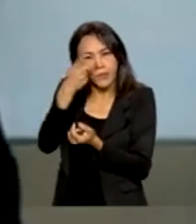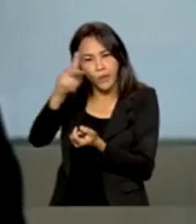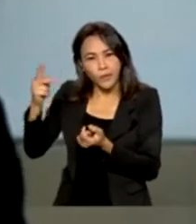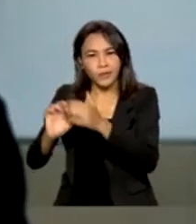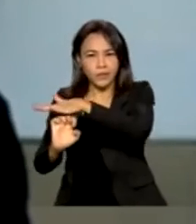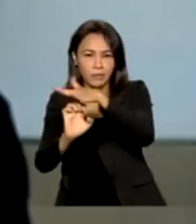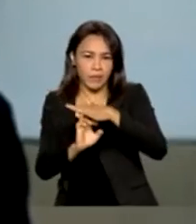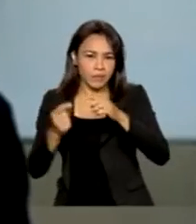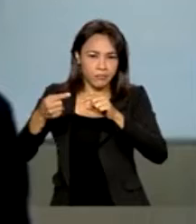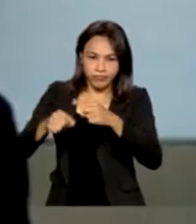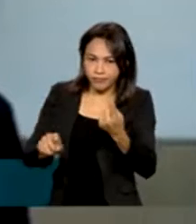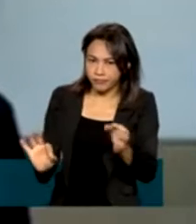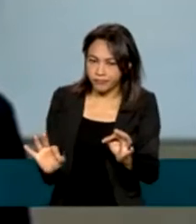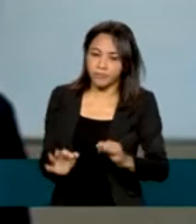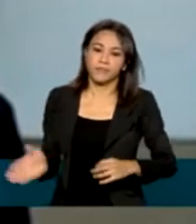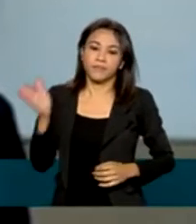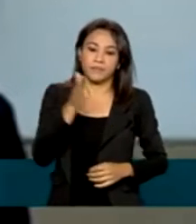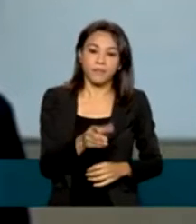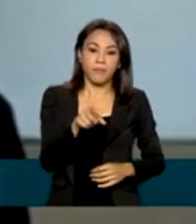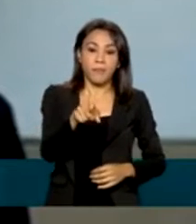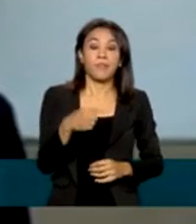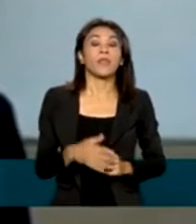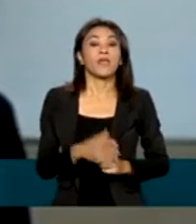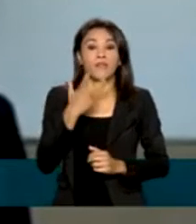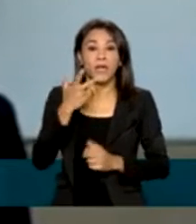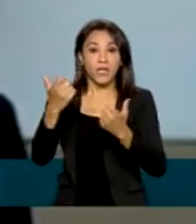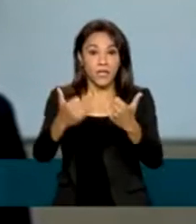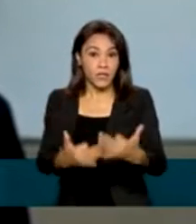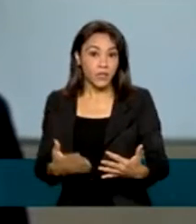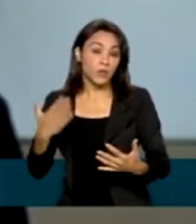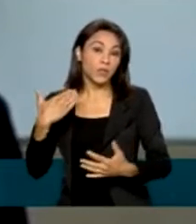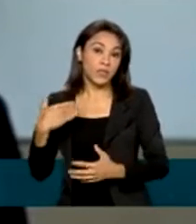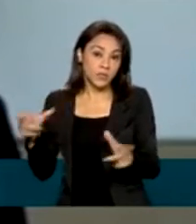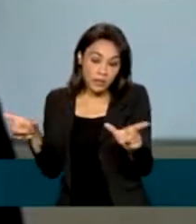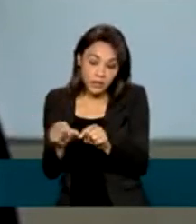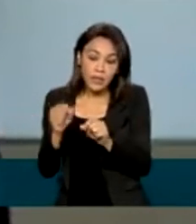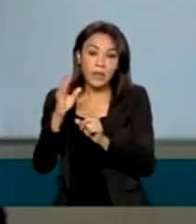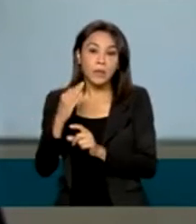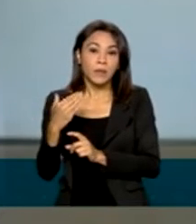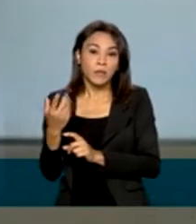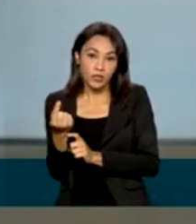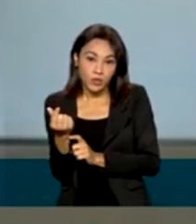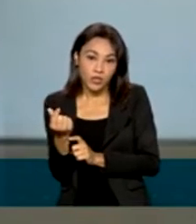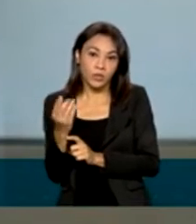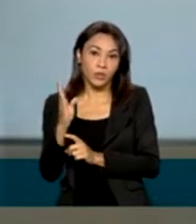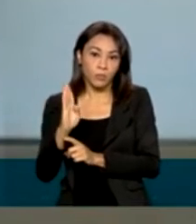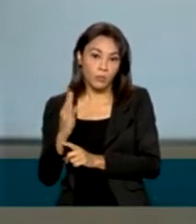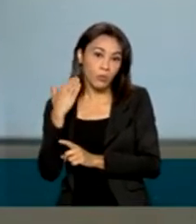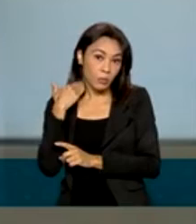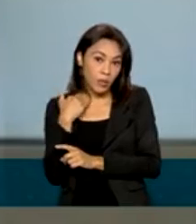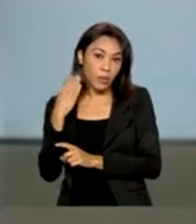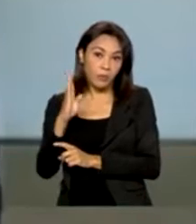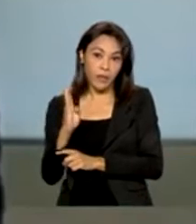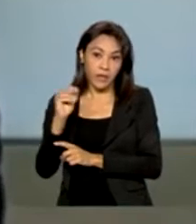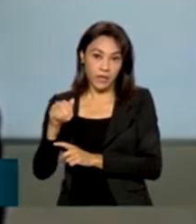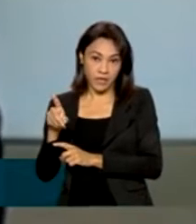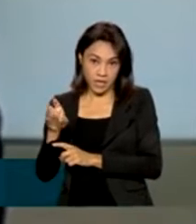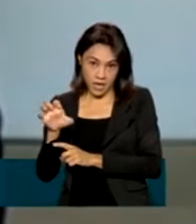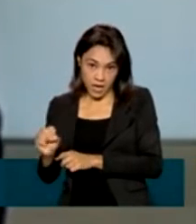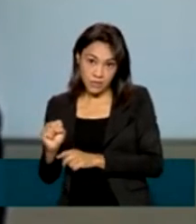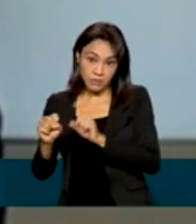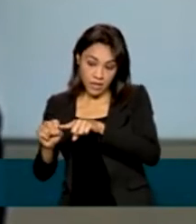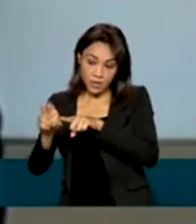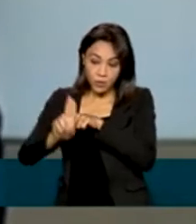Desalocar esse capital público do BNDES em posições especulativas para que ele possa ser alocado em